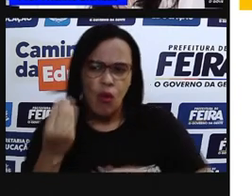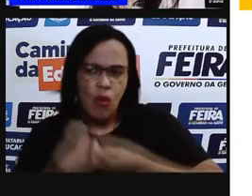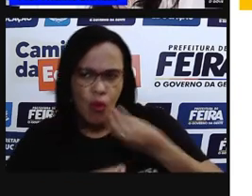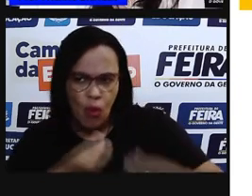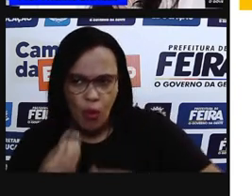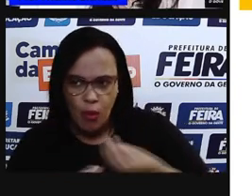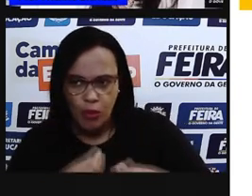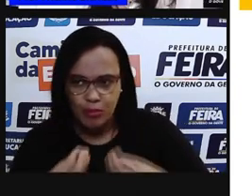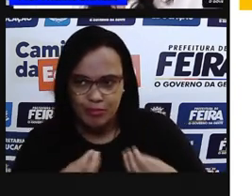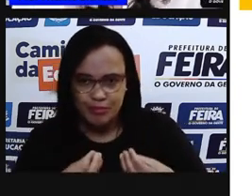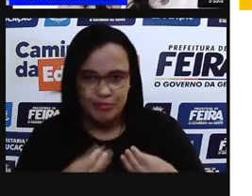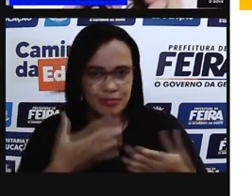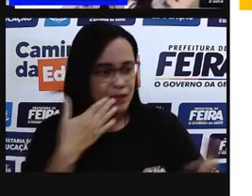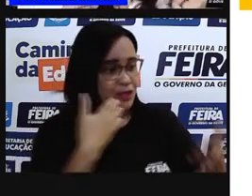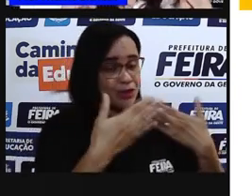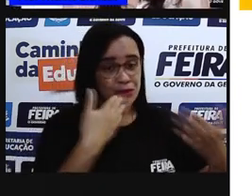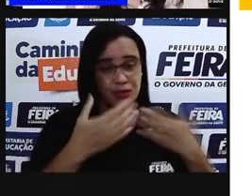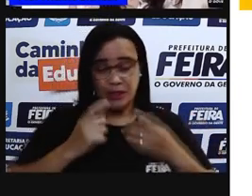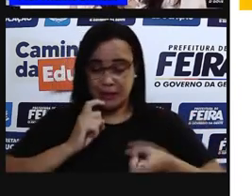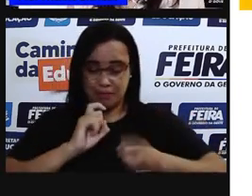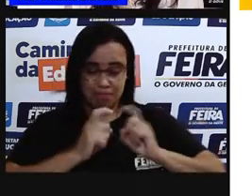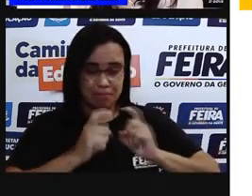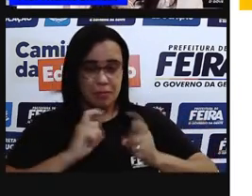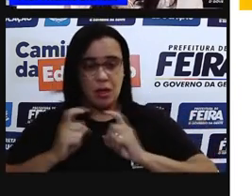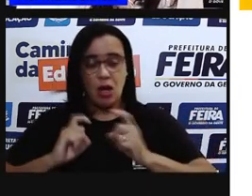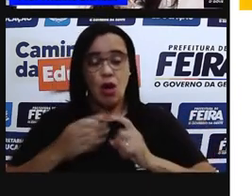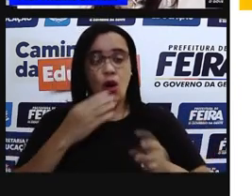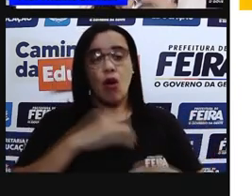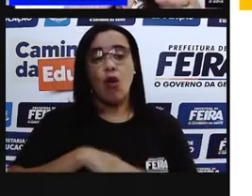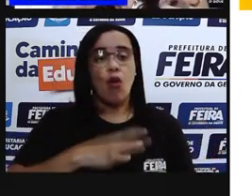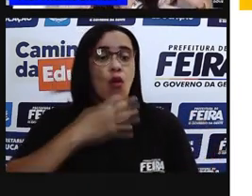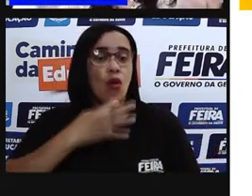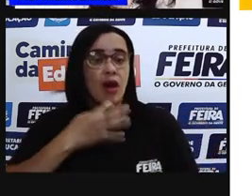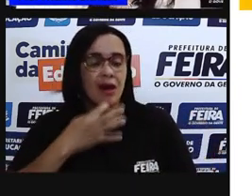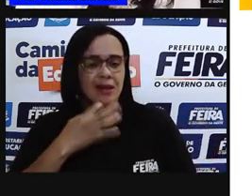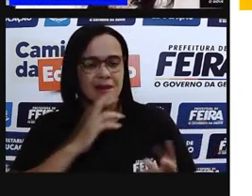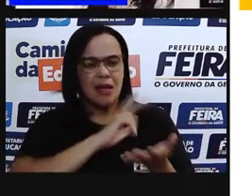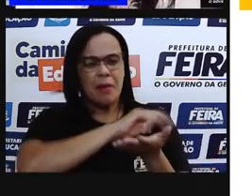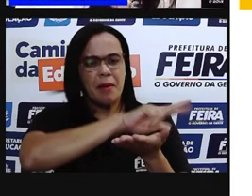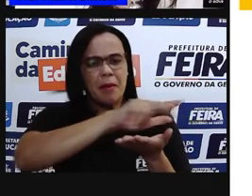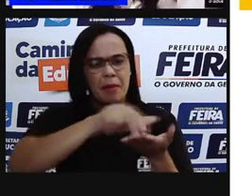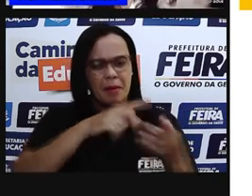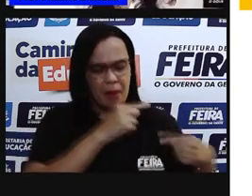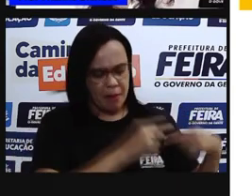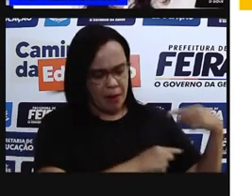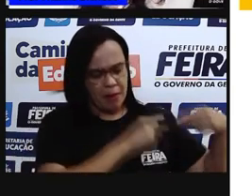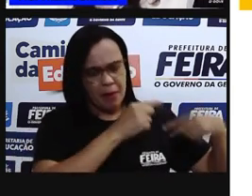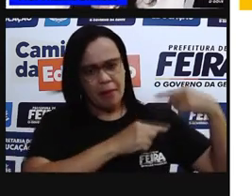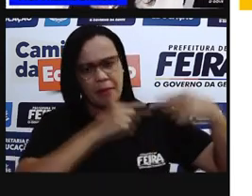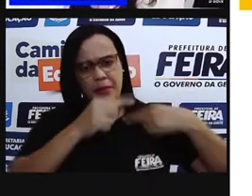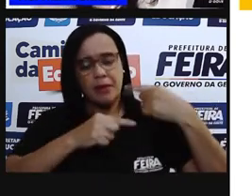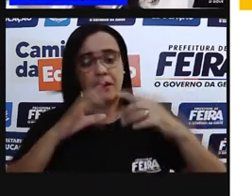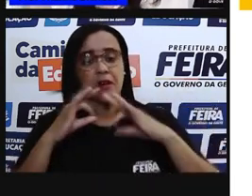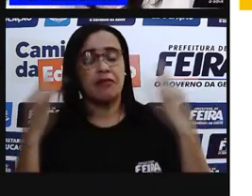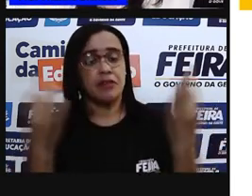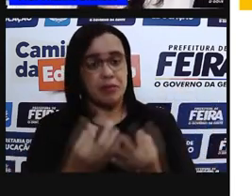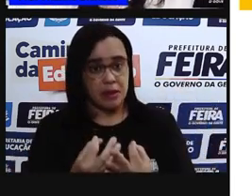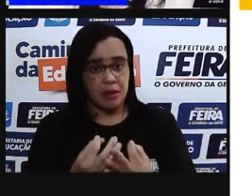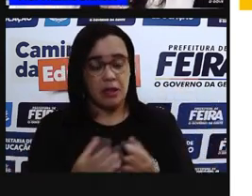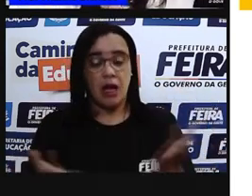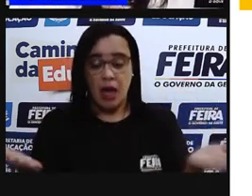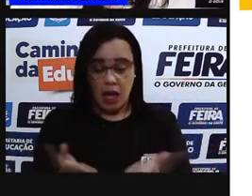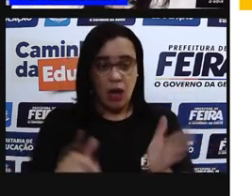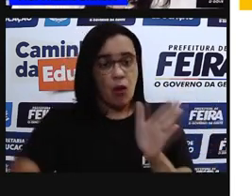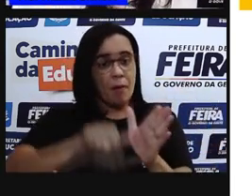já falou, a gente vai ter duas partes. Essa é a primeira aula e a continuação dessa aula no